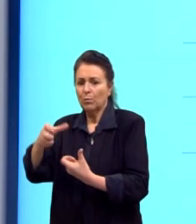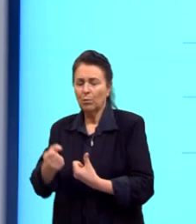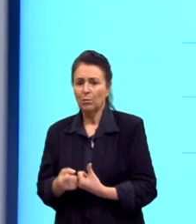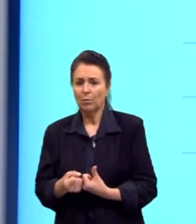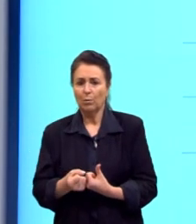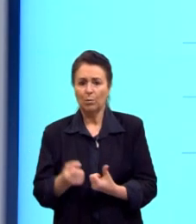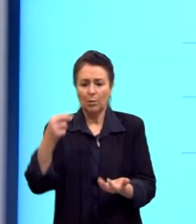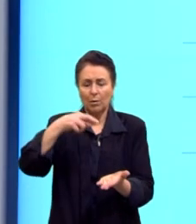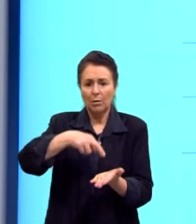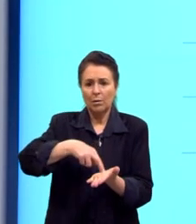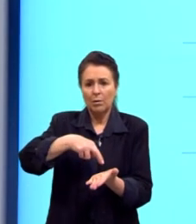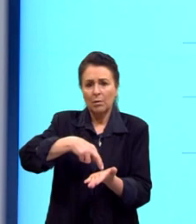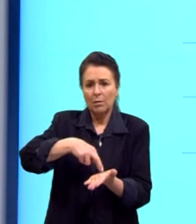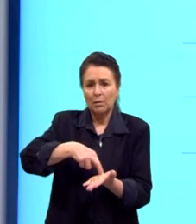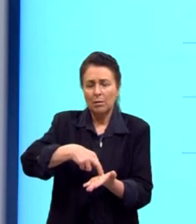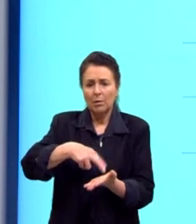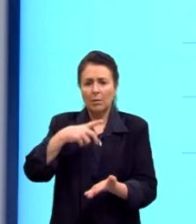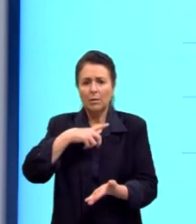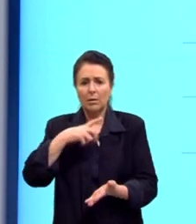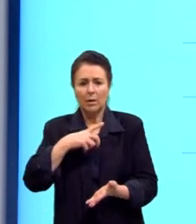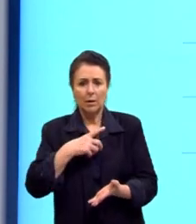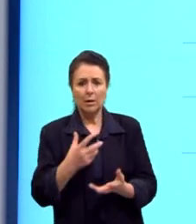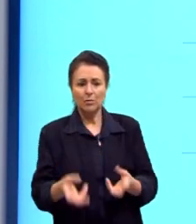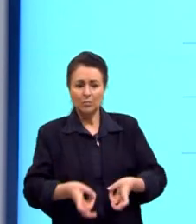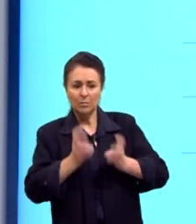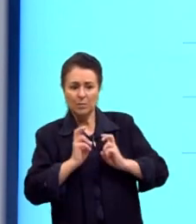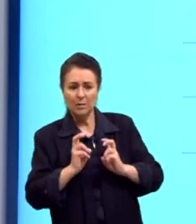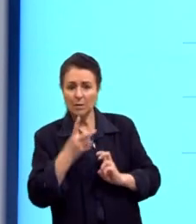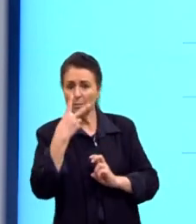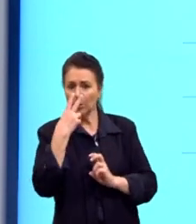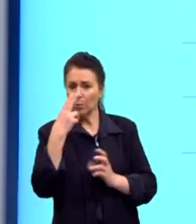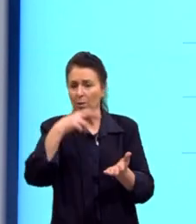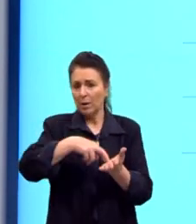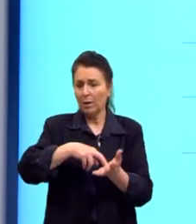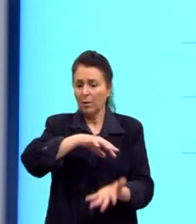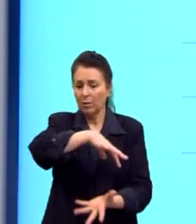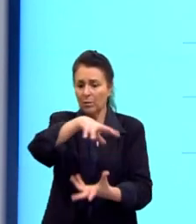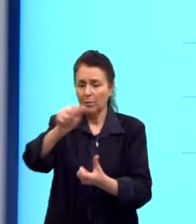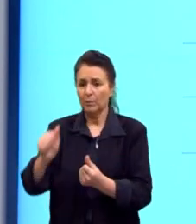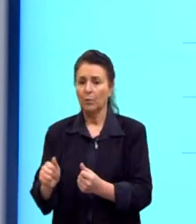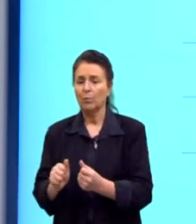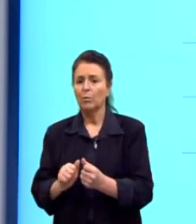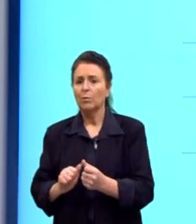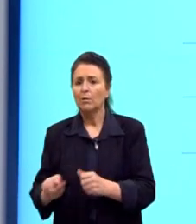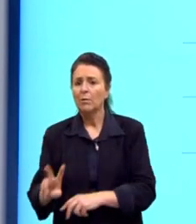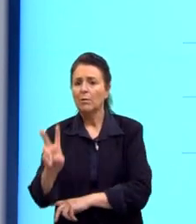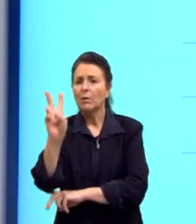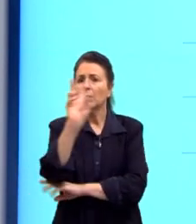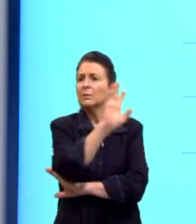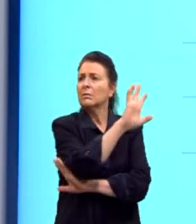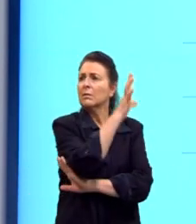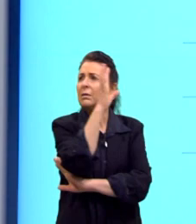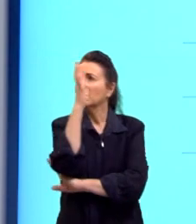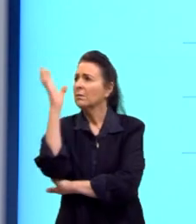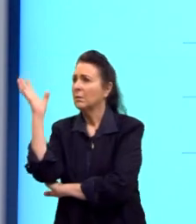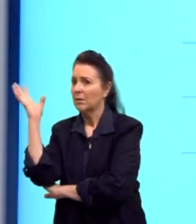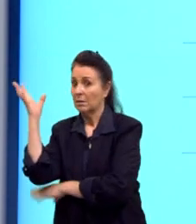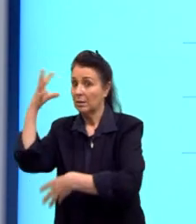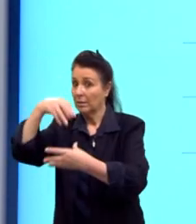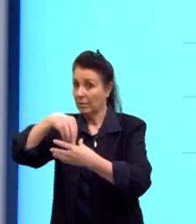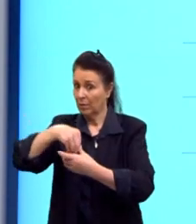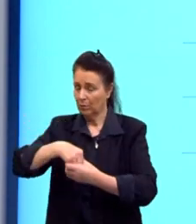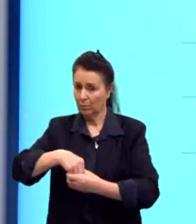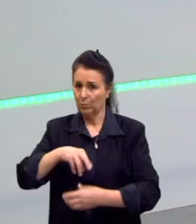é assim. A gente tem que aprender a conviver nele como ele é. Valorização da natureza dentro do romantismo. Até porque